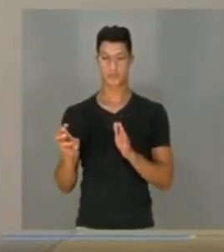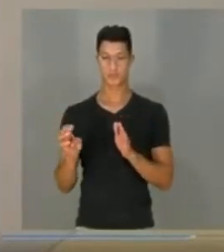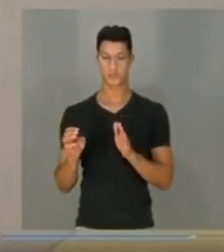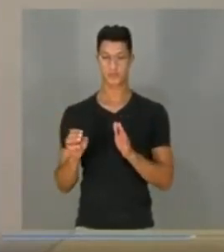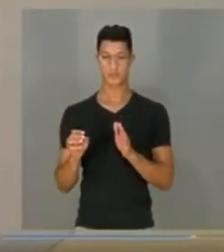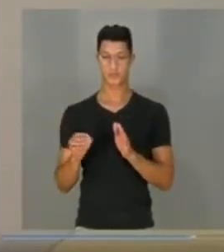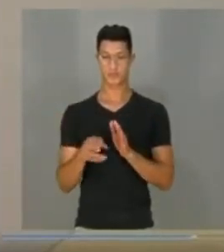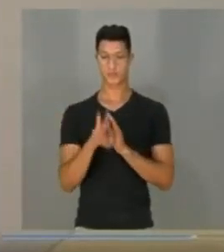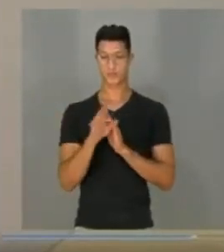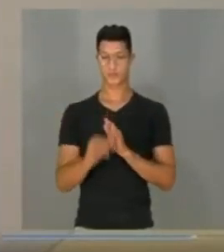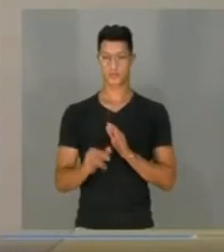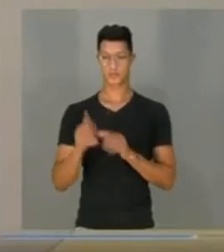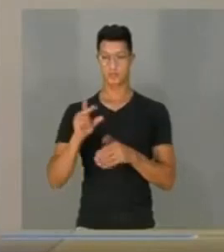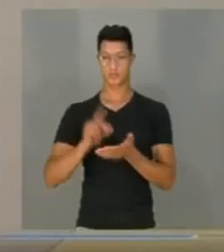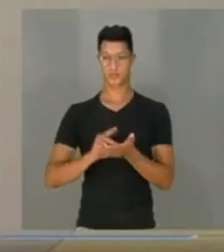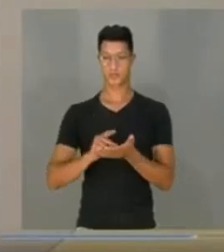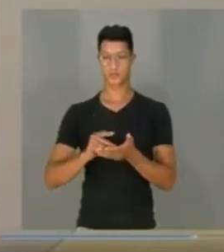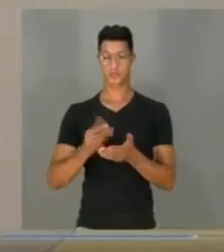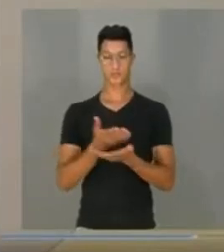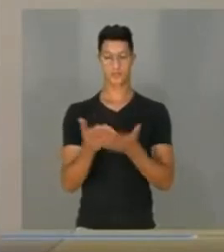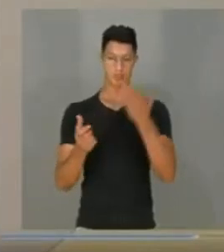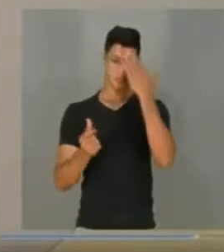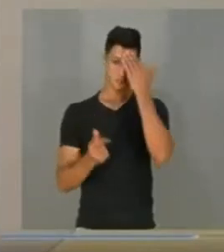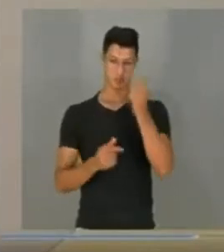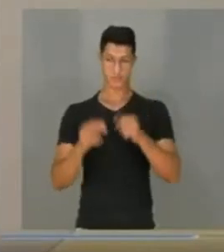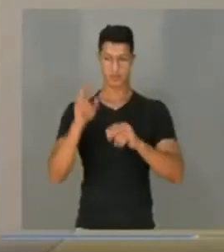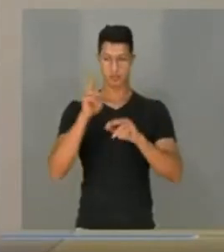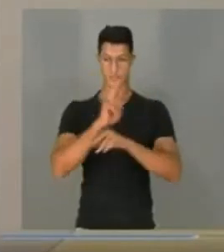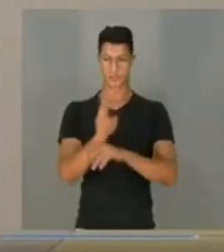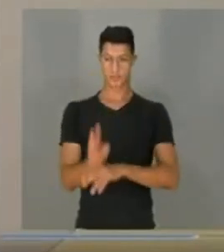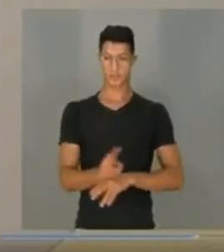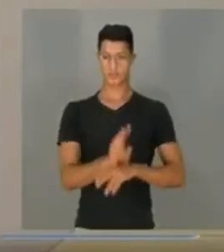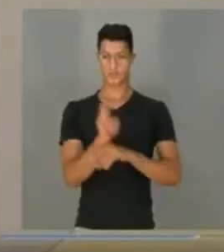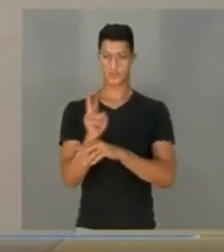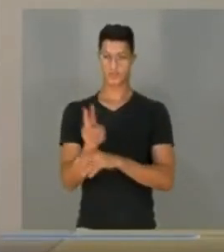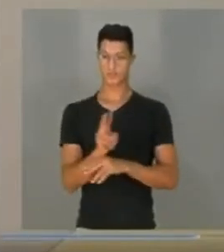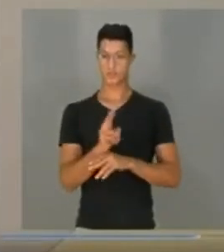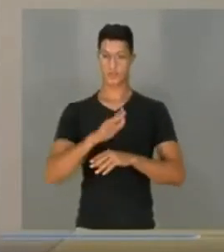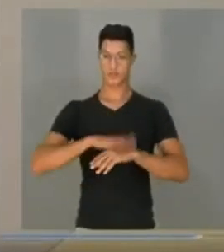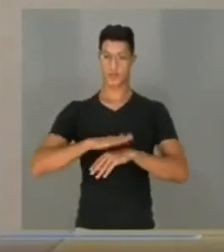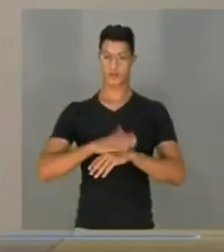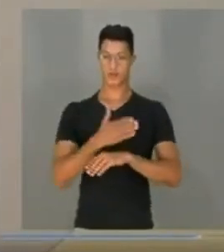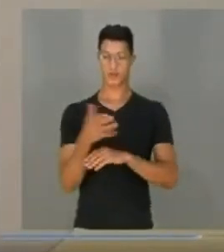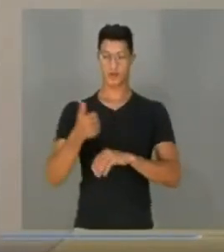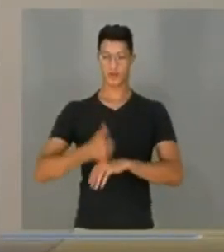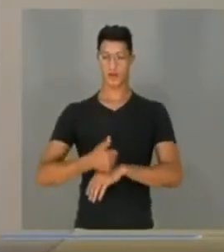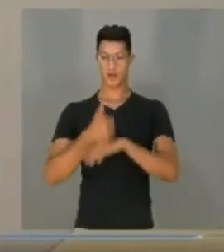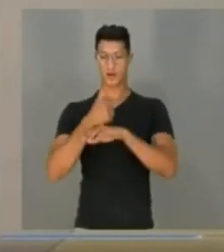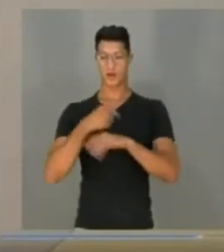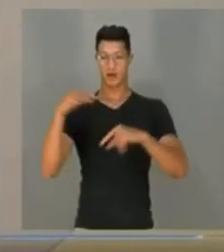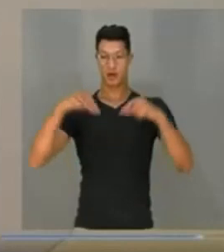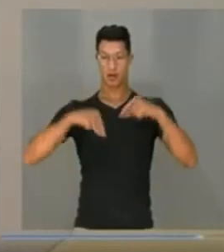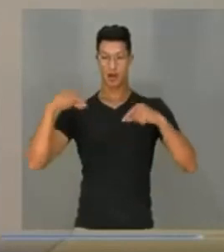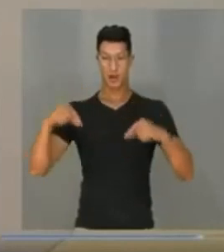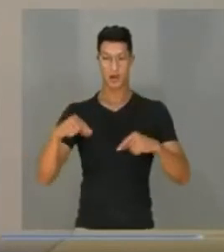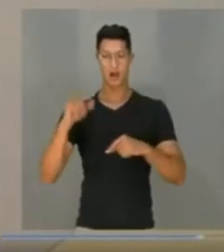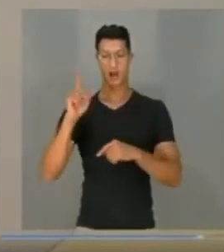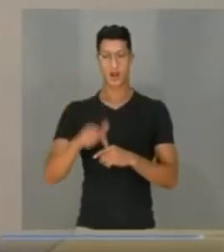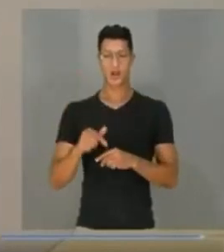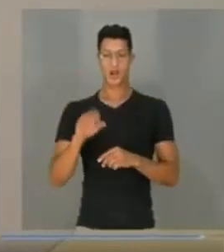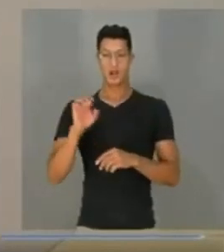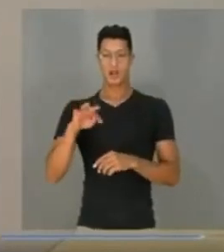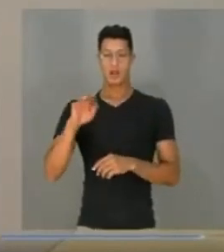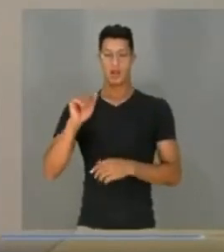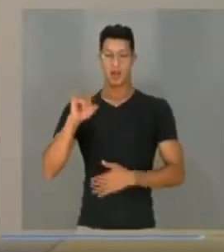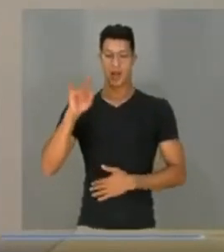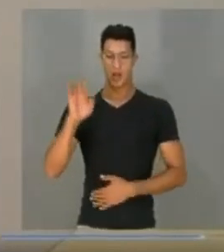várias entidades começaram a fiscalizar o exercício profissional da acupuntura, uma delas é a entidade